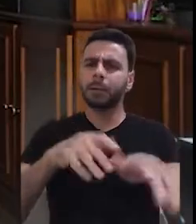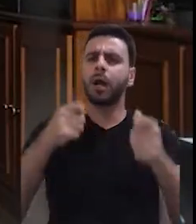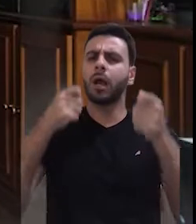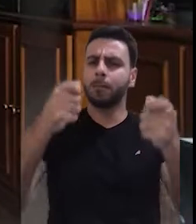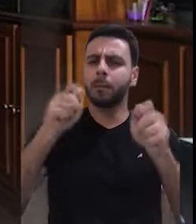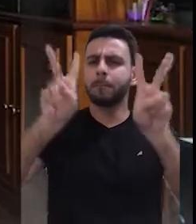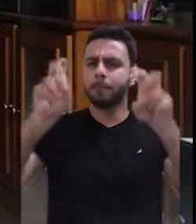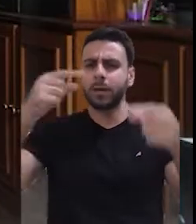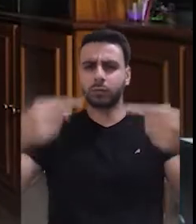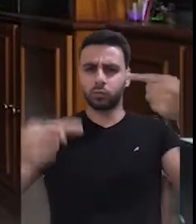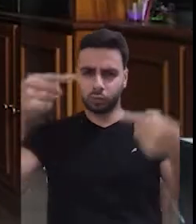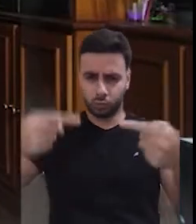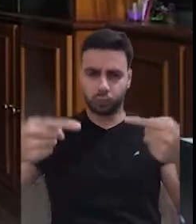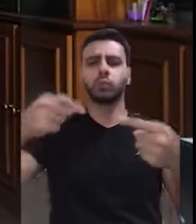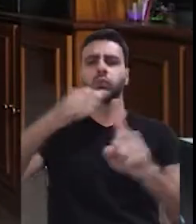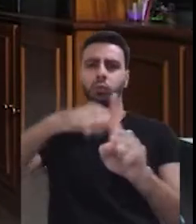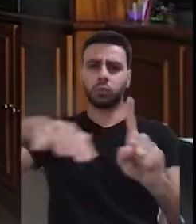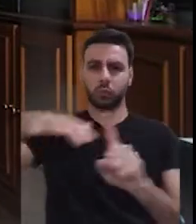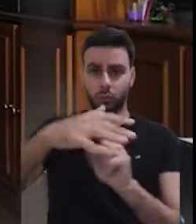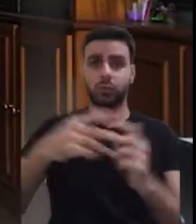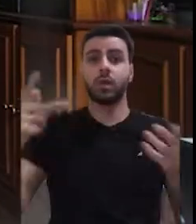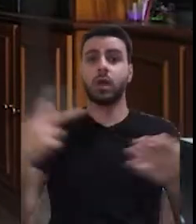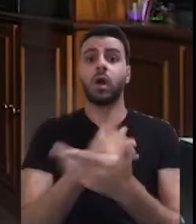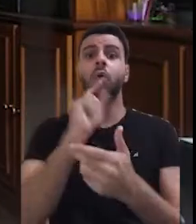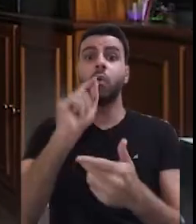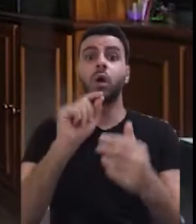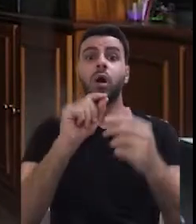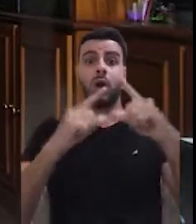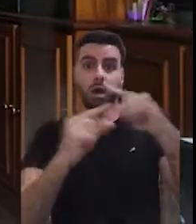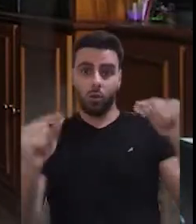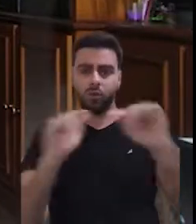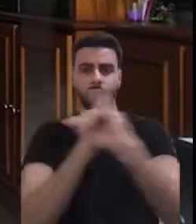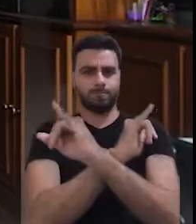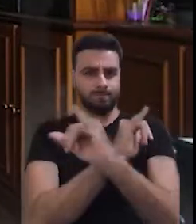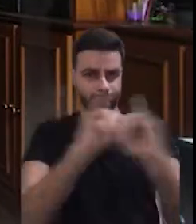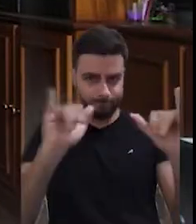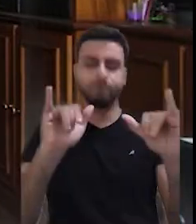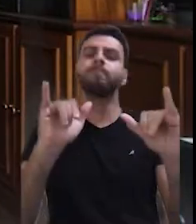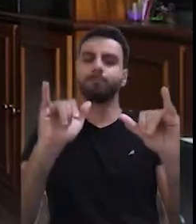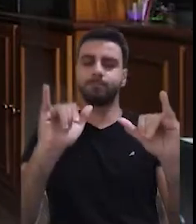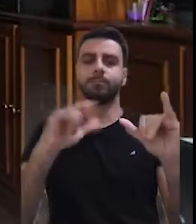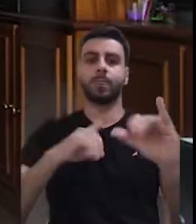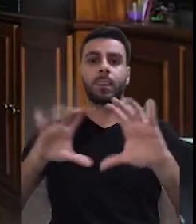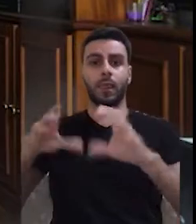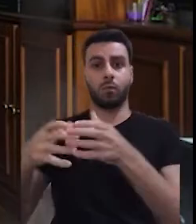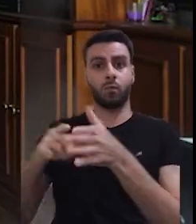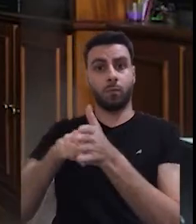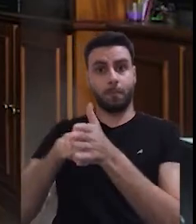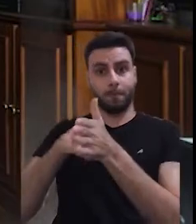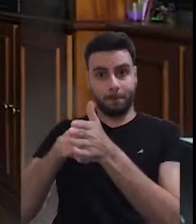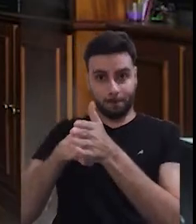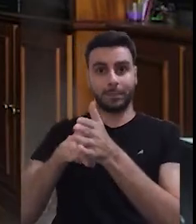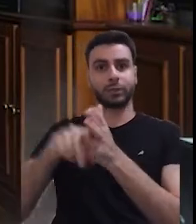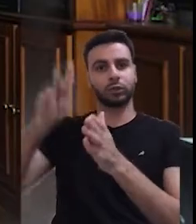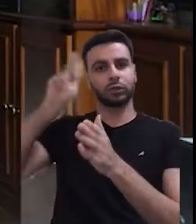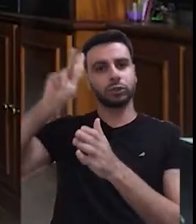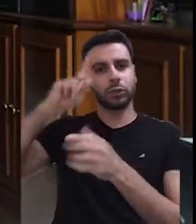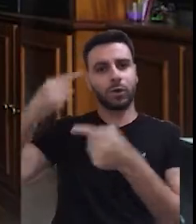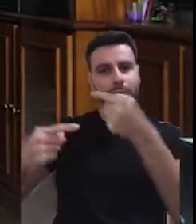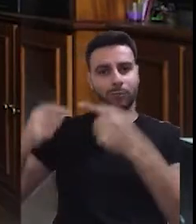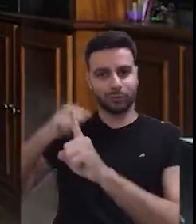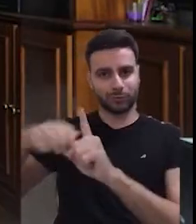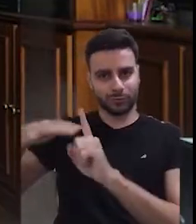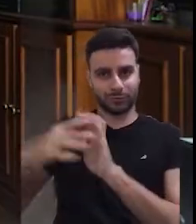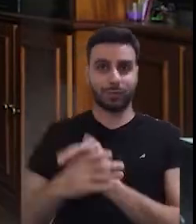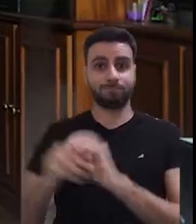uma semana de muitas manifestações, posicionamentos políticos e sociais, a UFJF dá destaque à pesquisa do